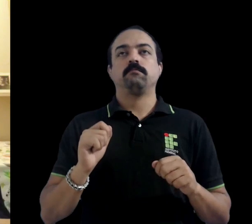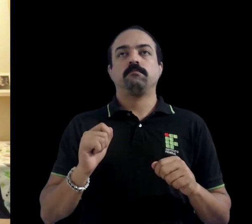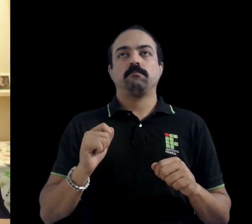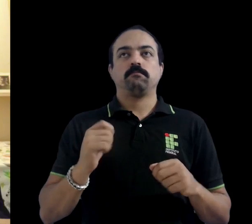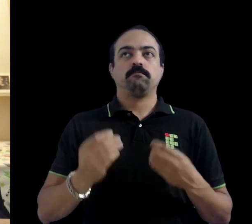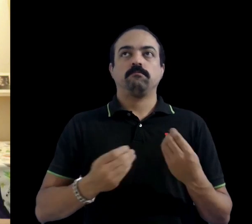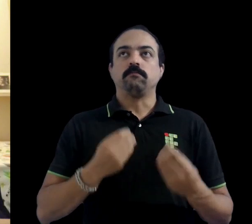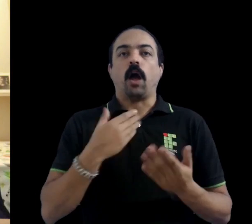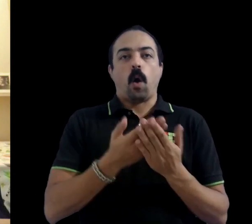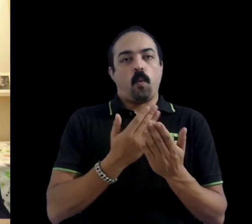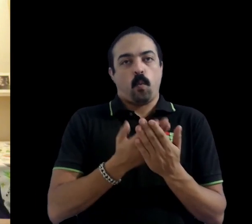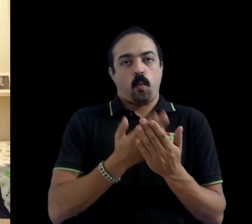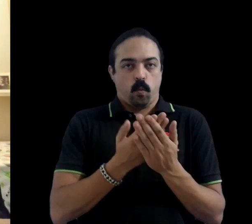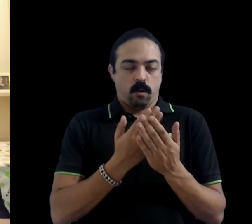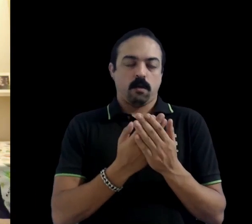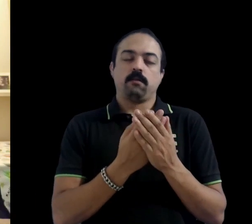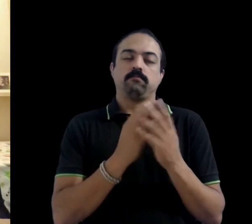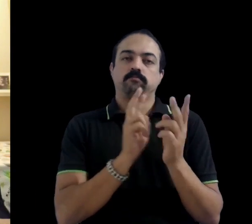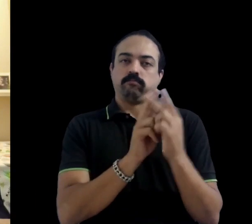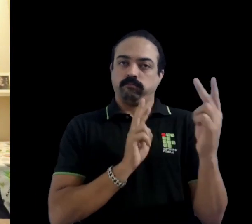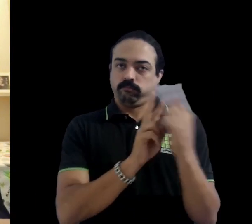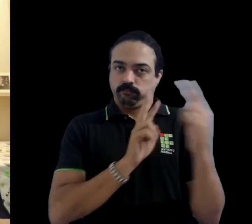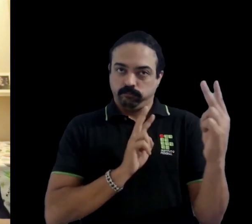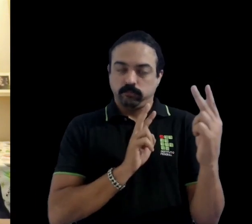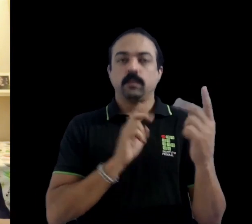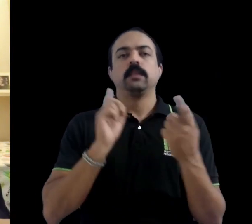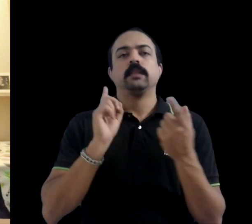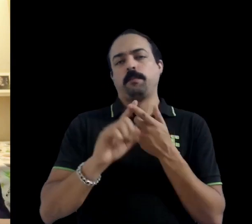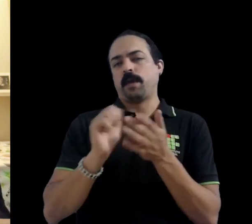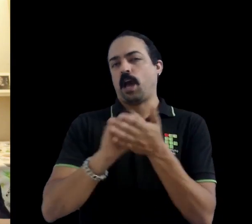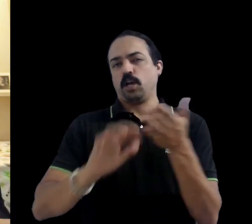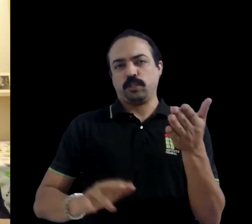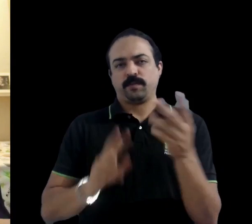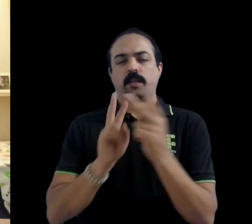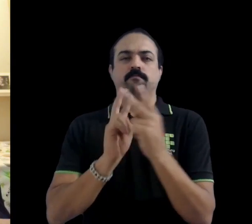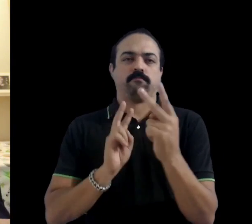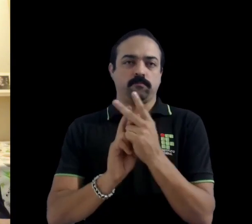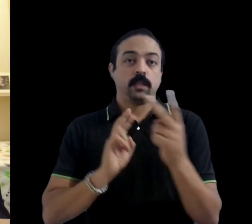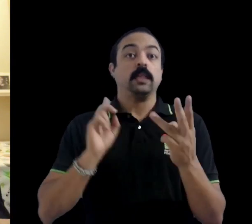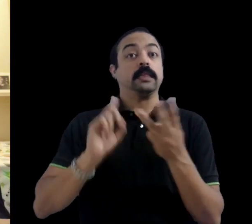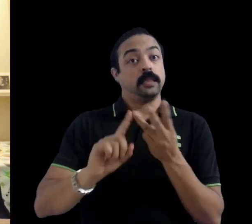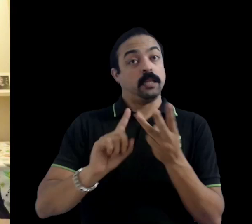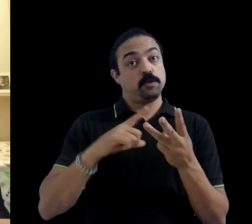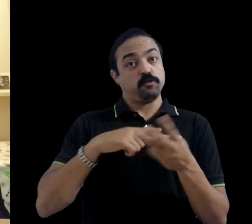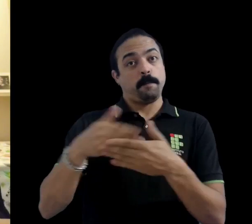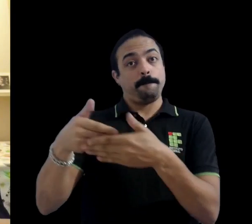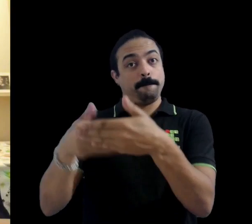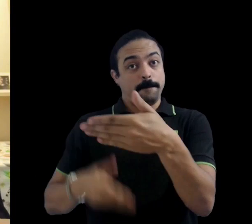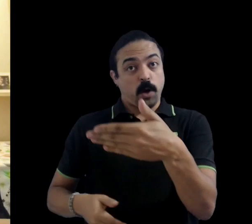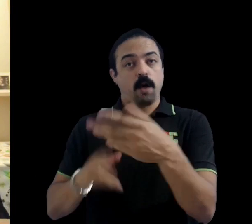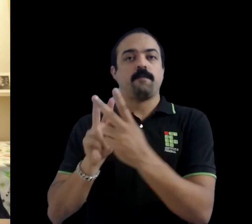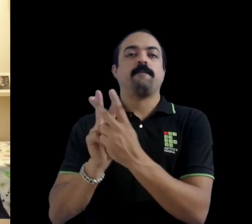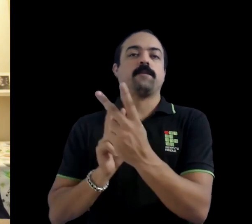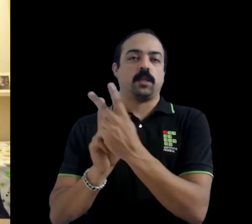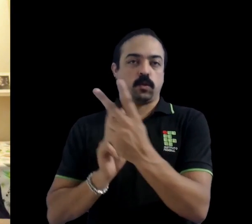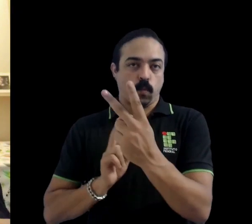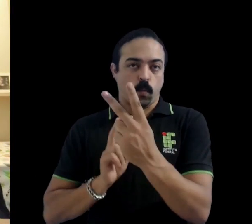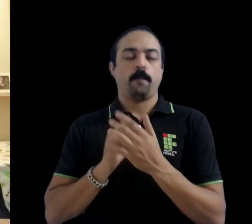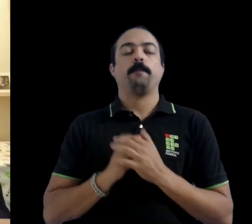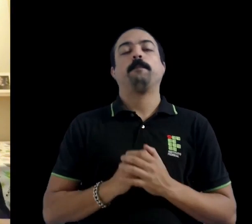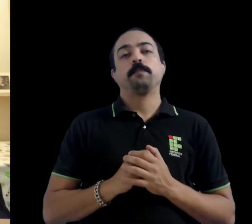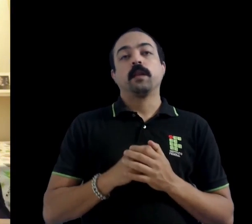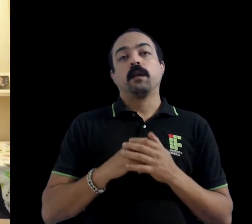aulas online e trabalhos online, tivemos até já provas online.